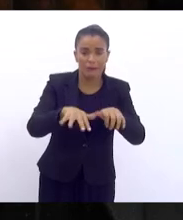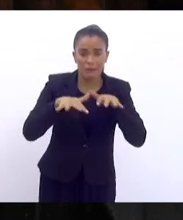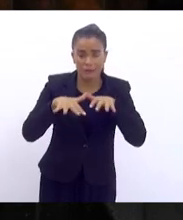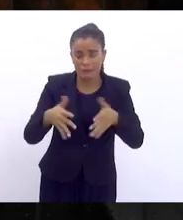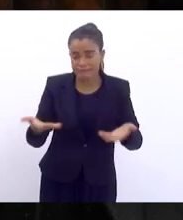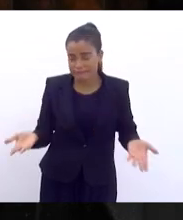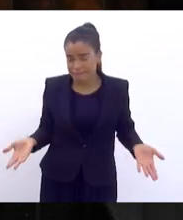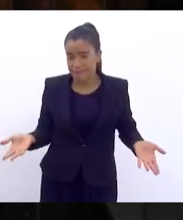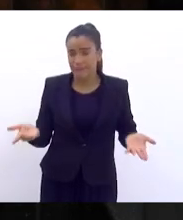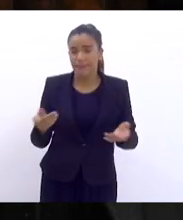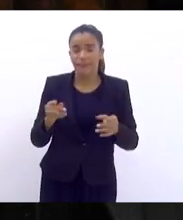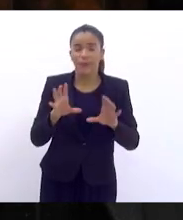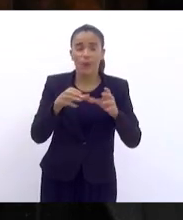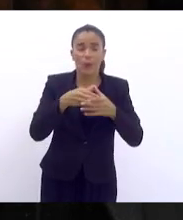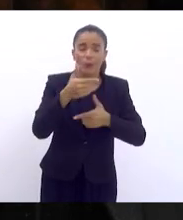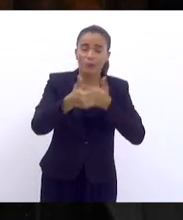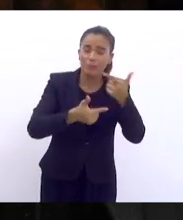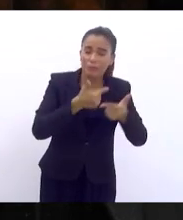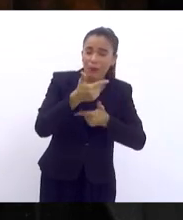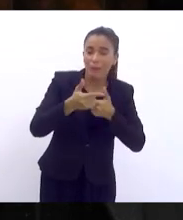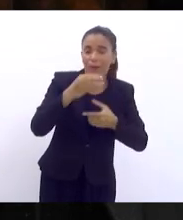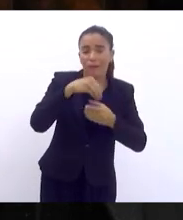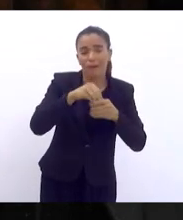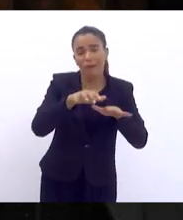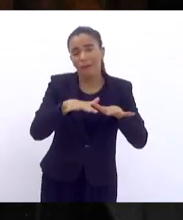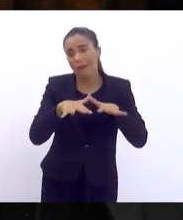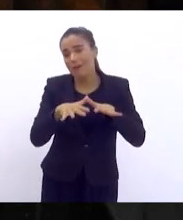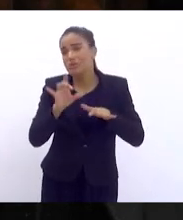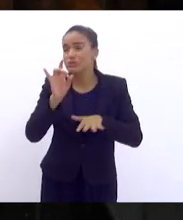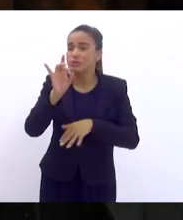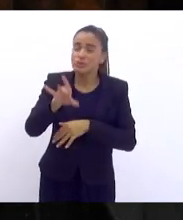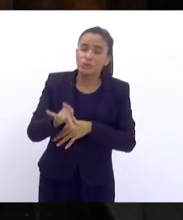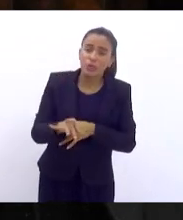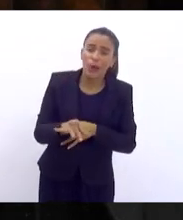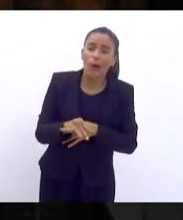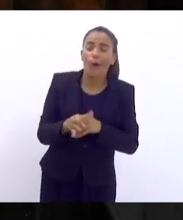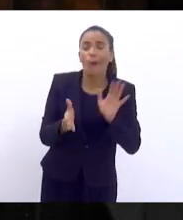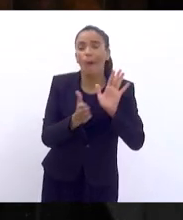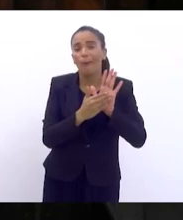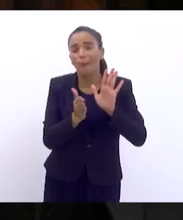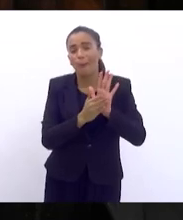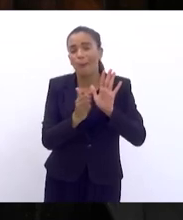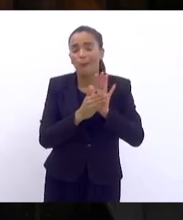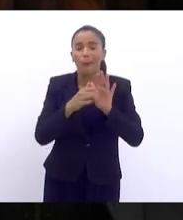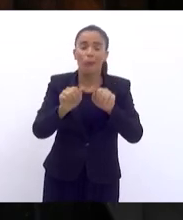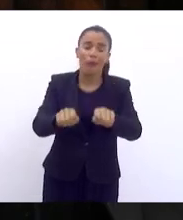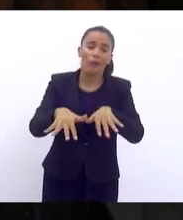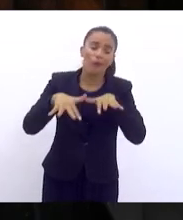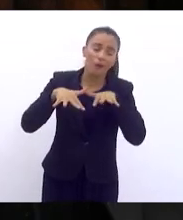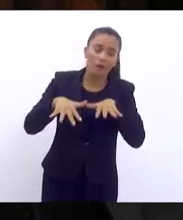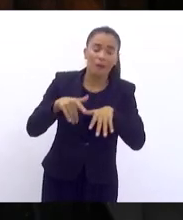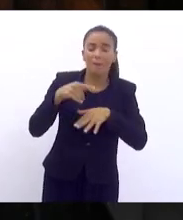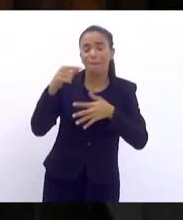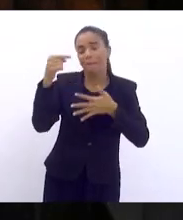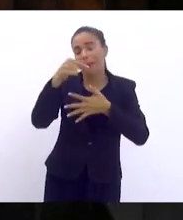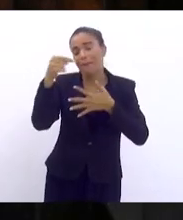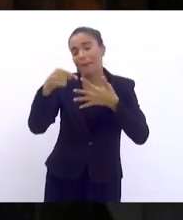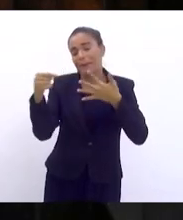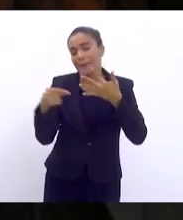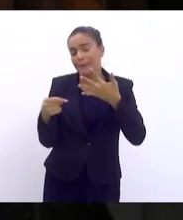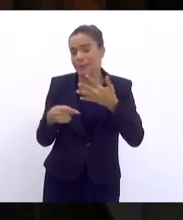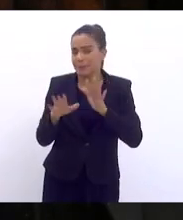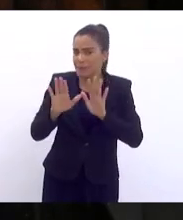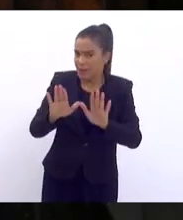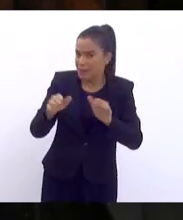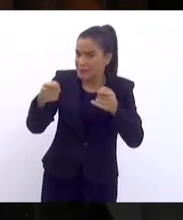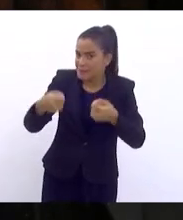que as frentes seriam só uma propositura de parlamentares etc. Mas tem que